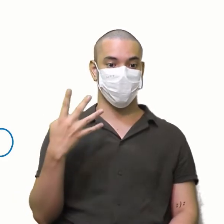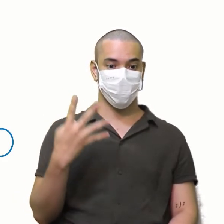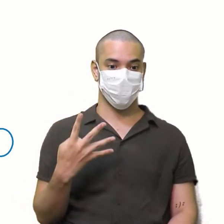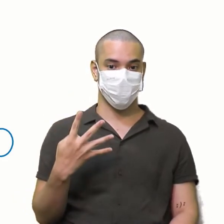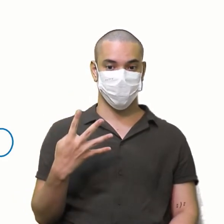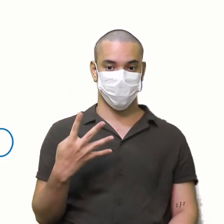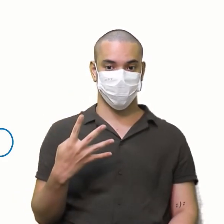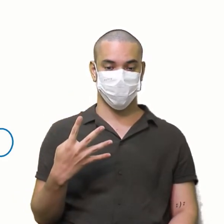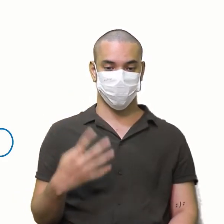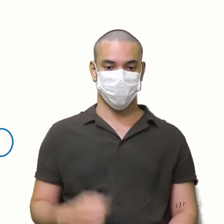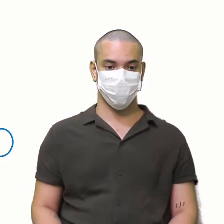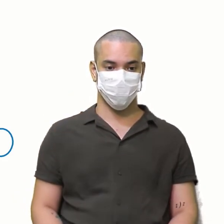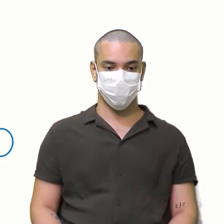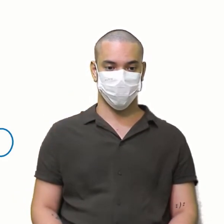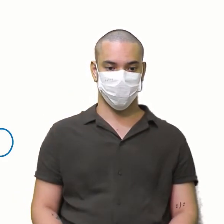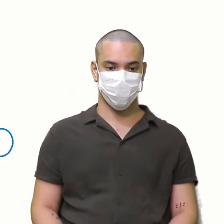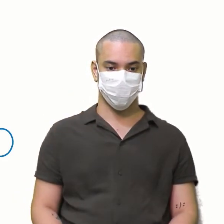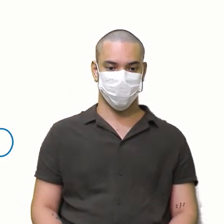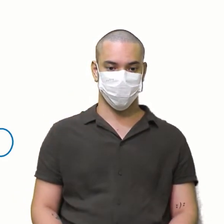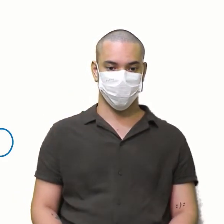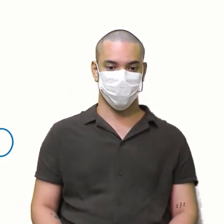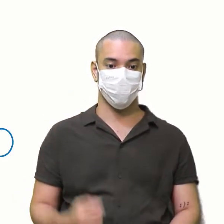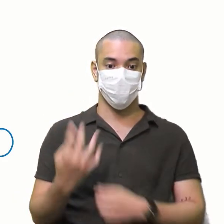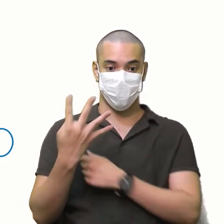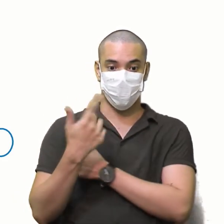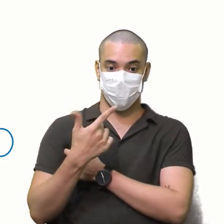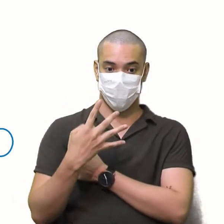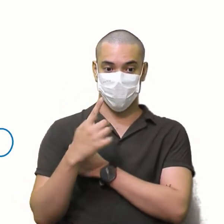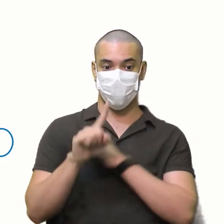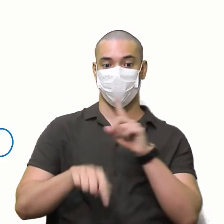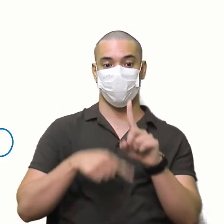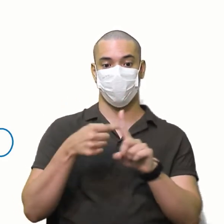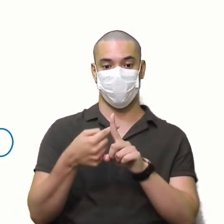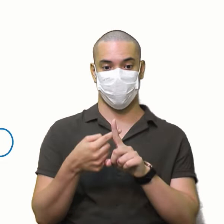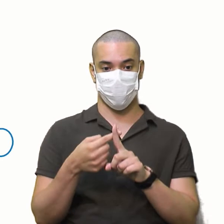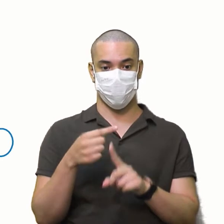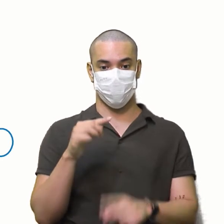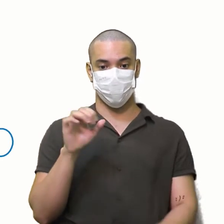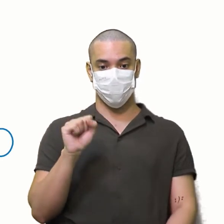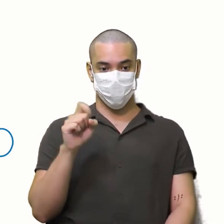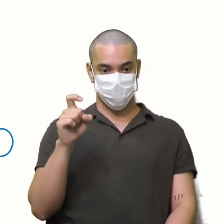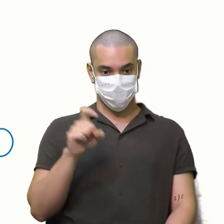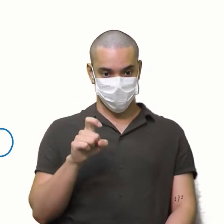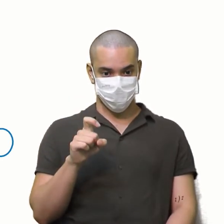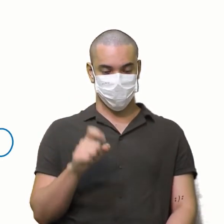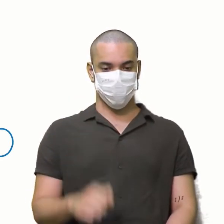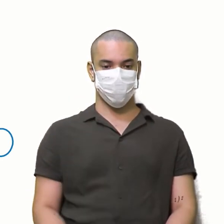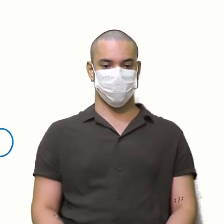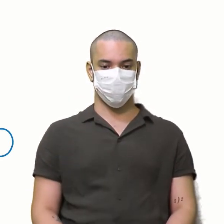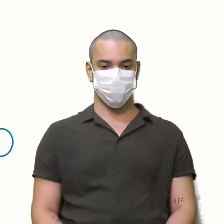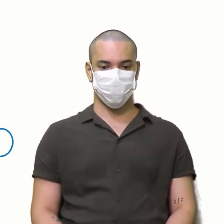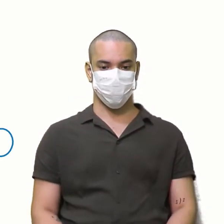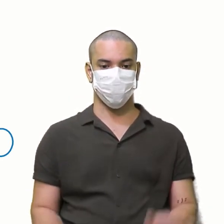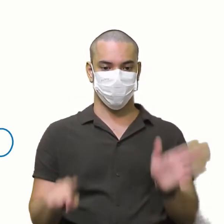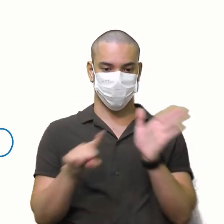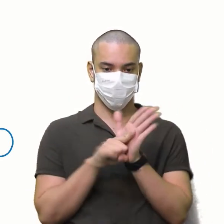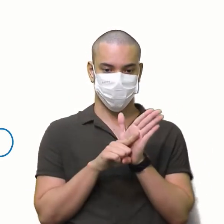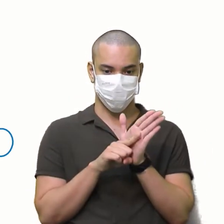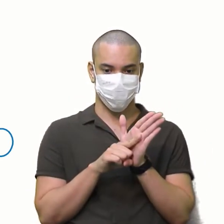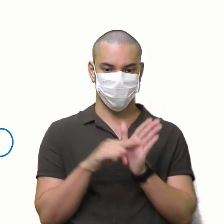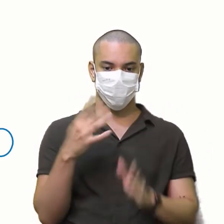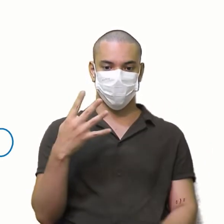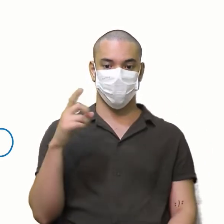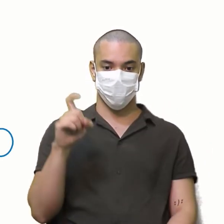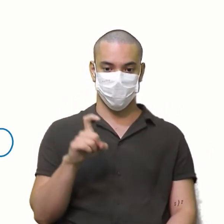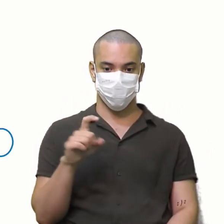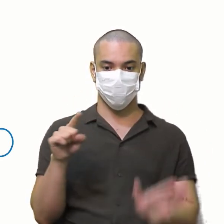Tirando do parênteses né 24 Mais 8X Menos 4X Menos